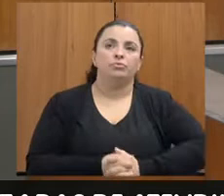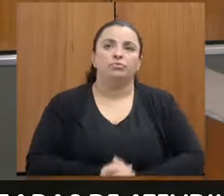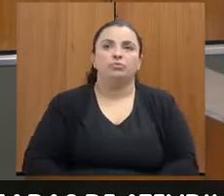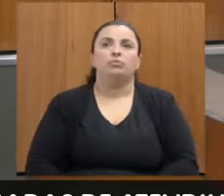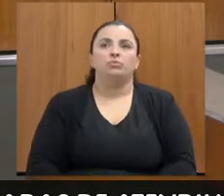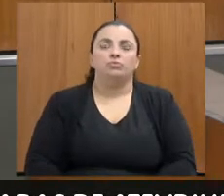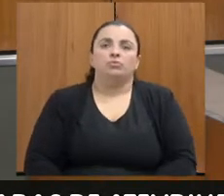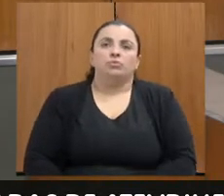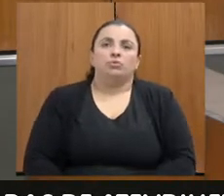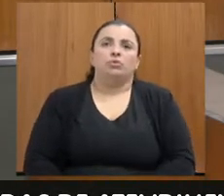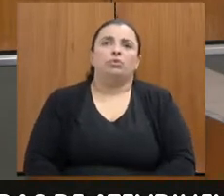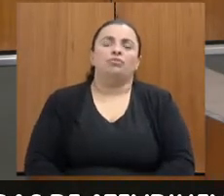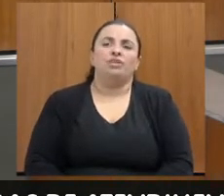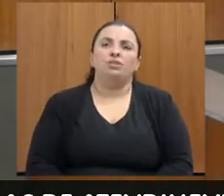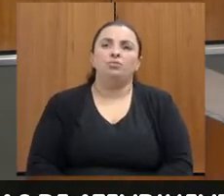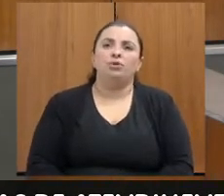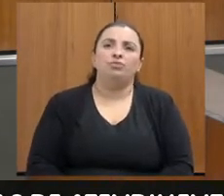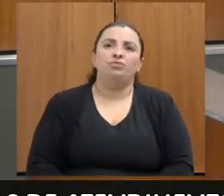mas a está de Olha que bacana.